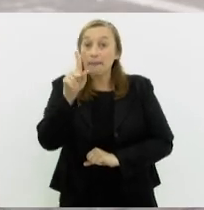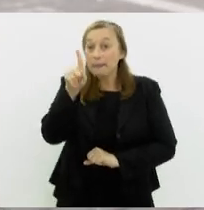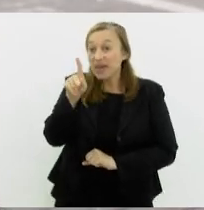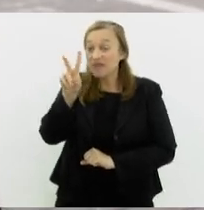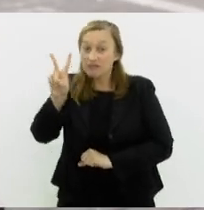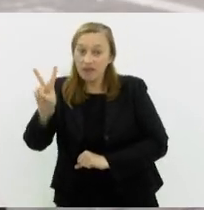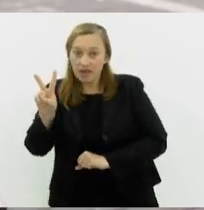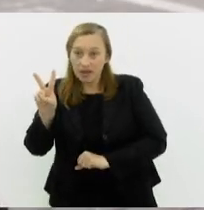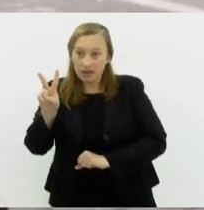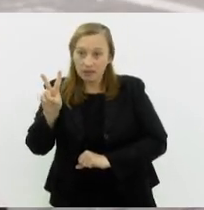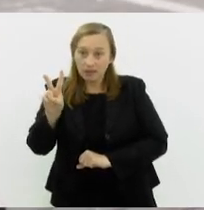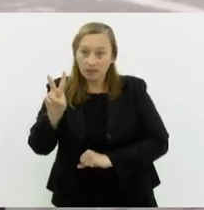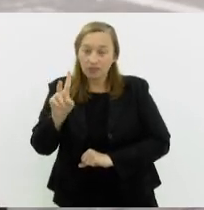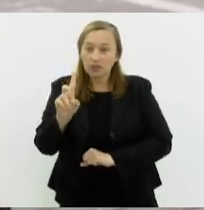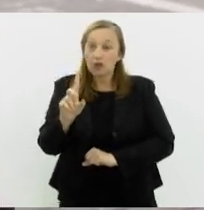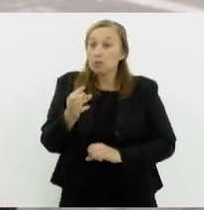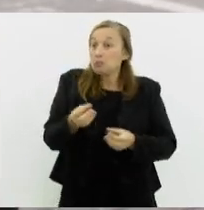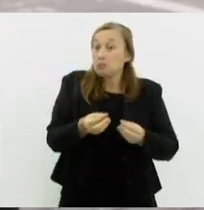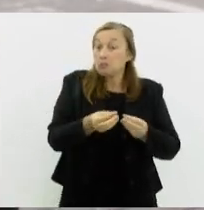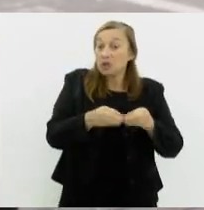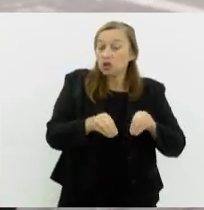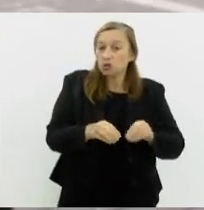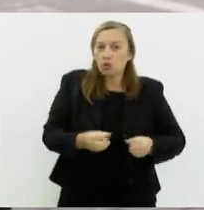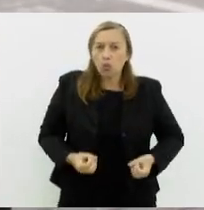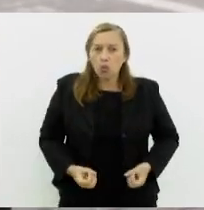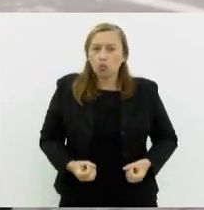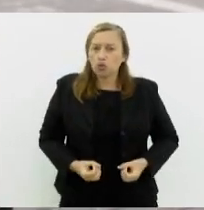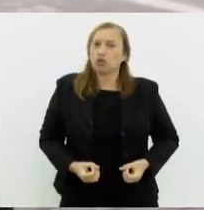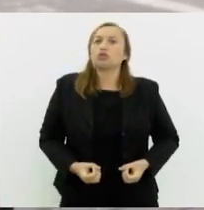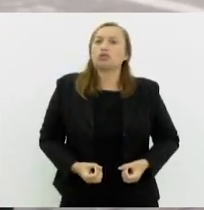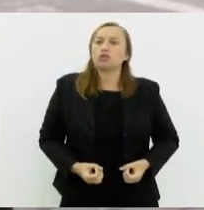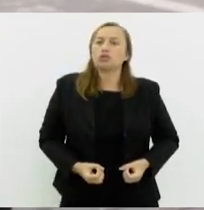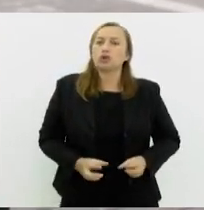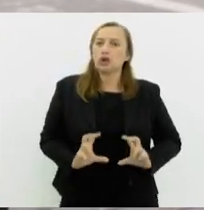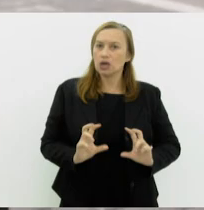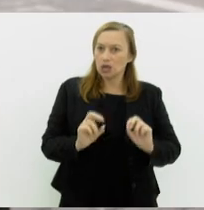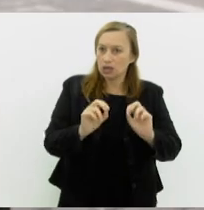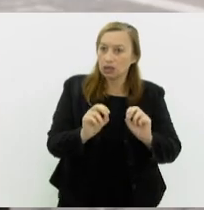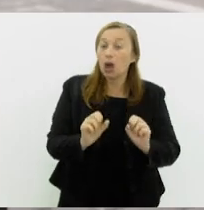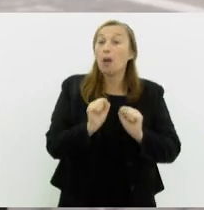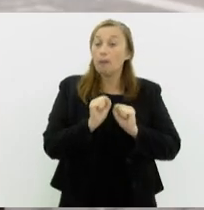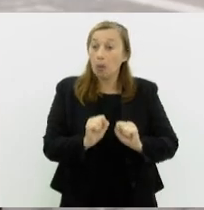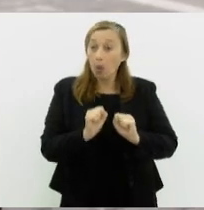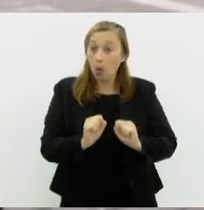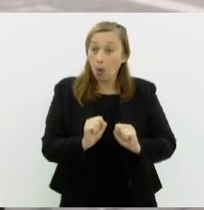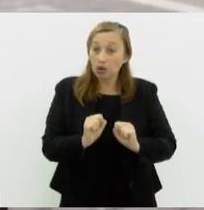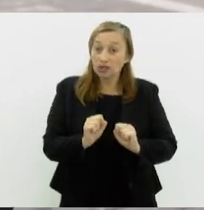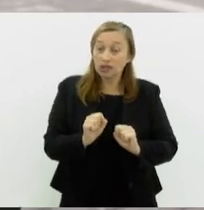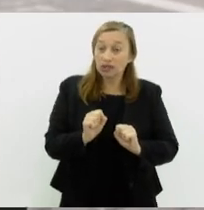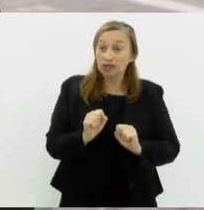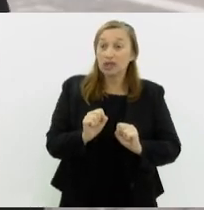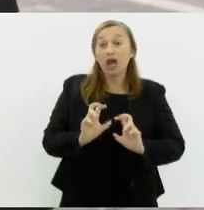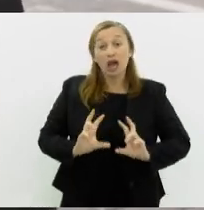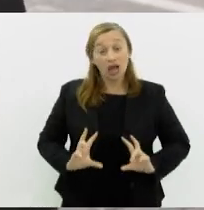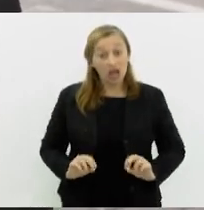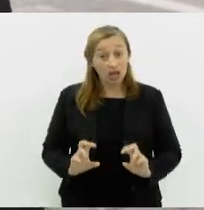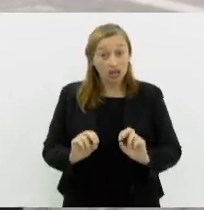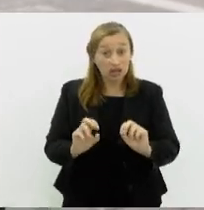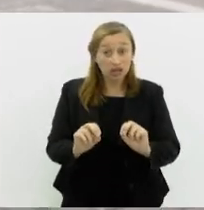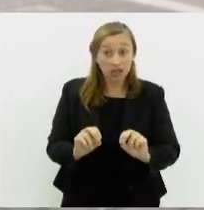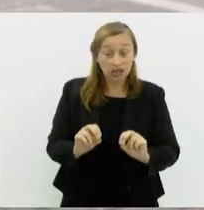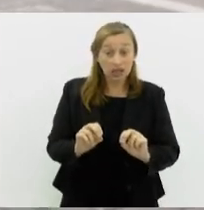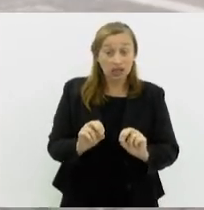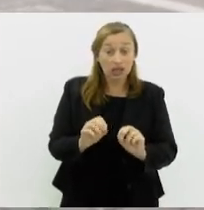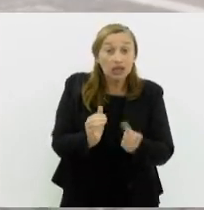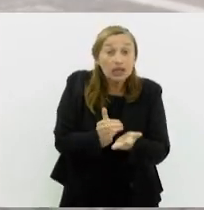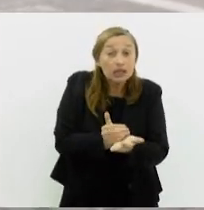causam câncer de colo de útero. Mas uma vez que pode causar lesões pré-cancerígenas, o diagnóstico